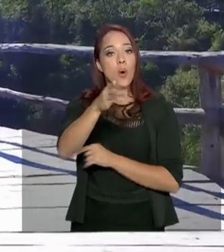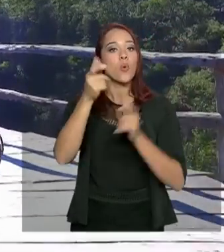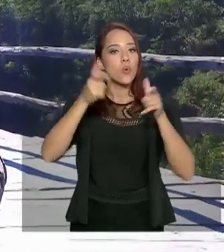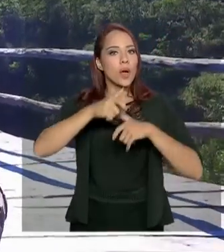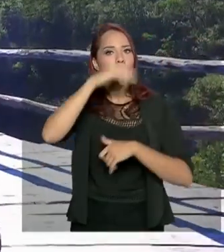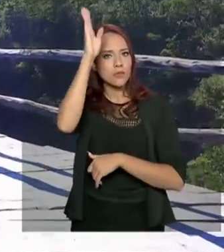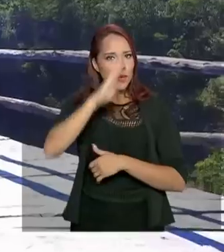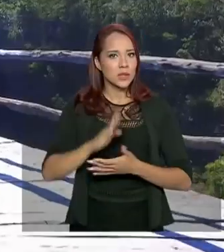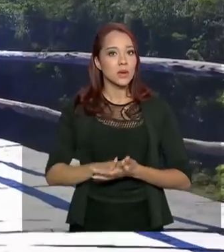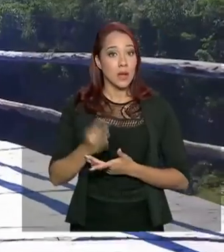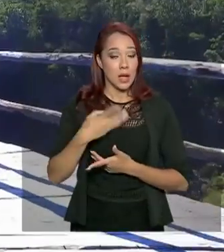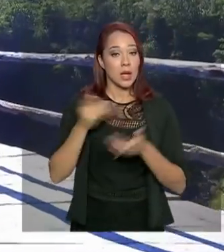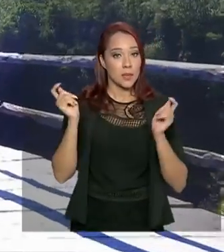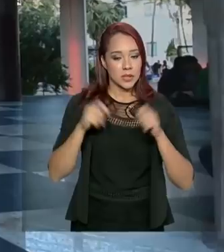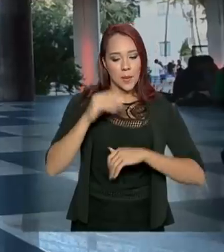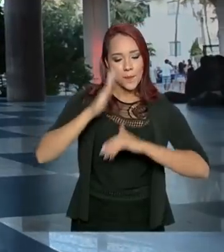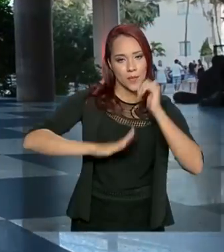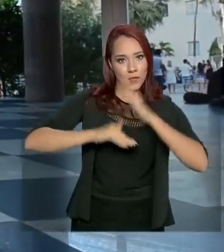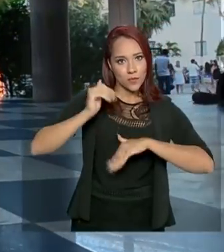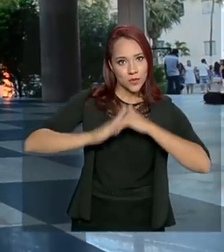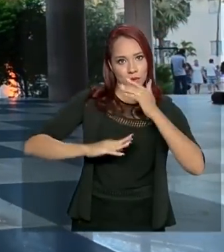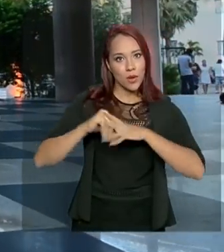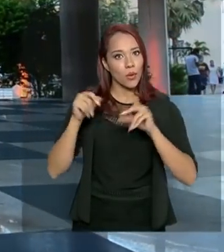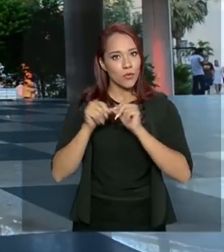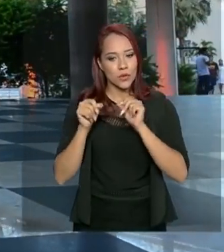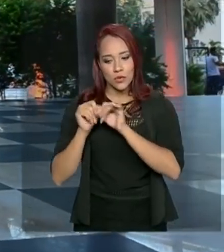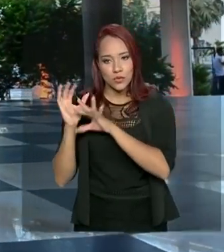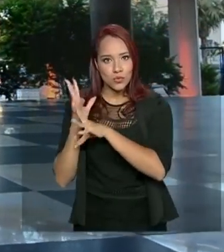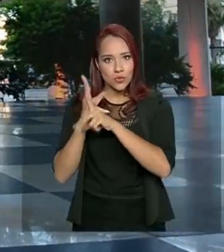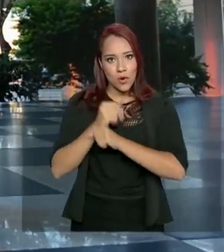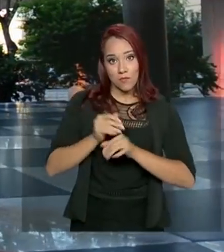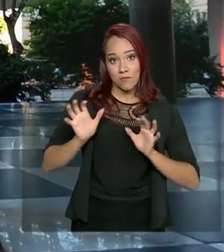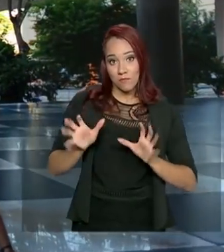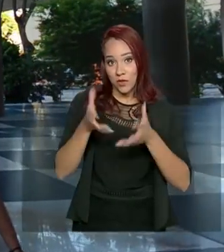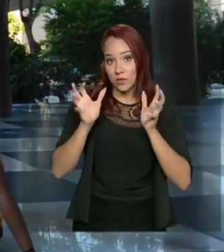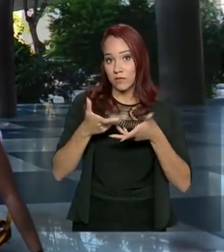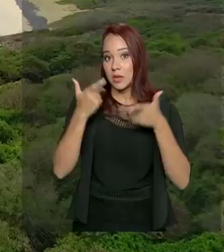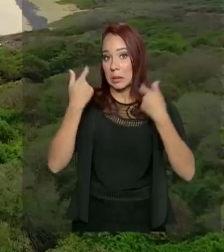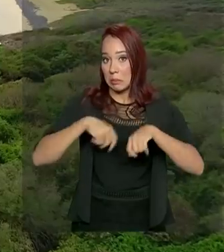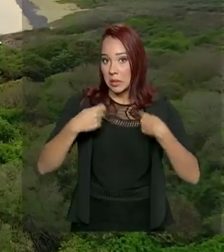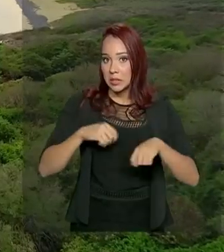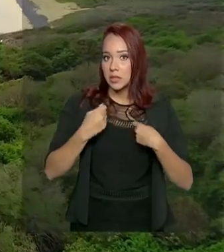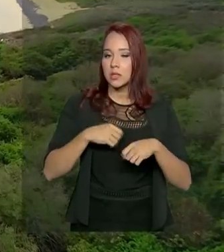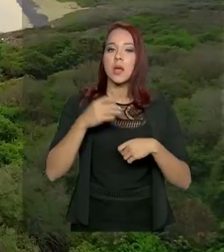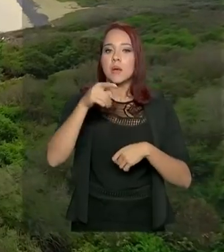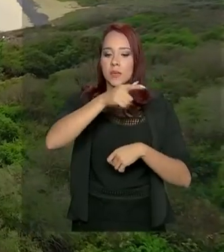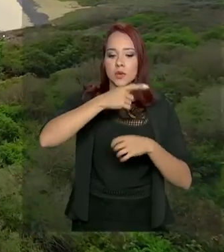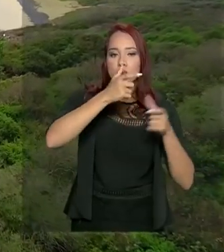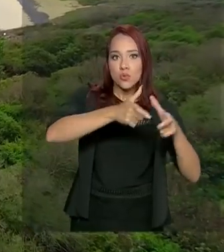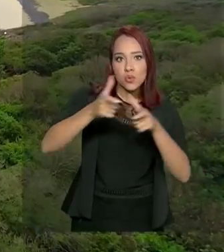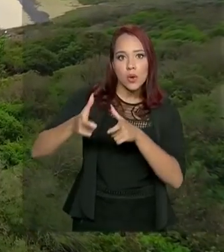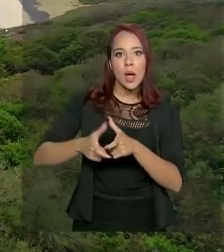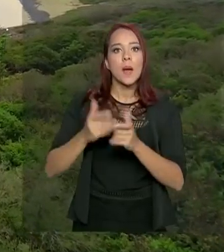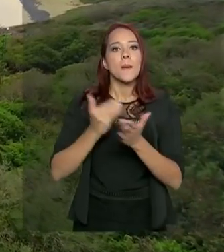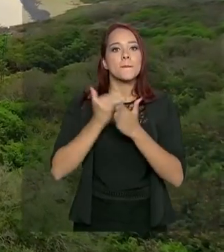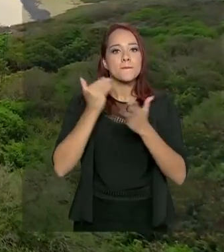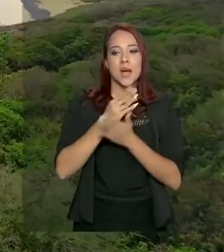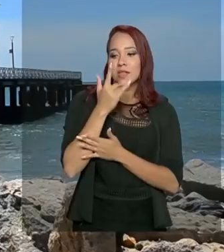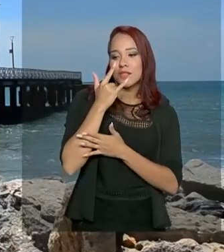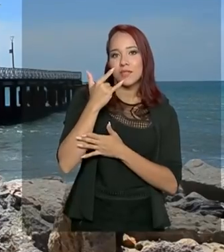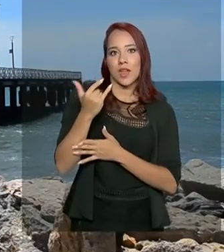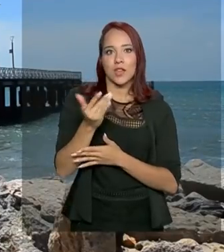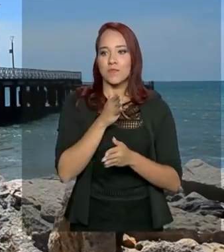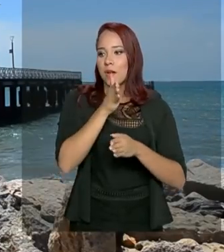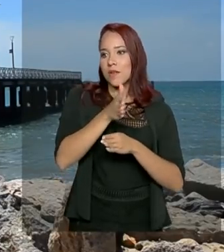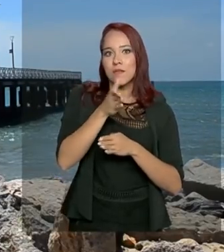ideia é capacitar os profissionais e fazer o levantamento dos investimentos necessários para tornar os destinos mais atraentes.